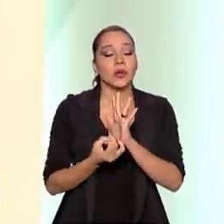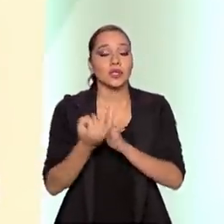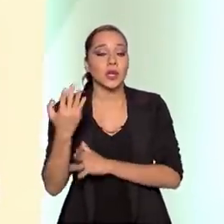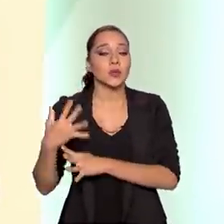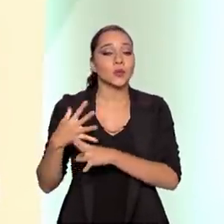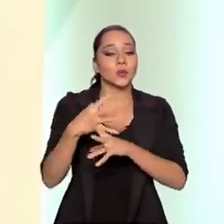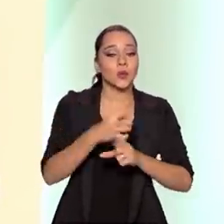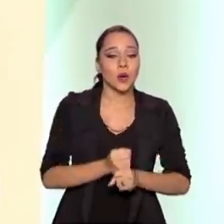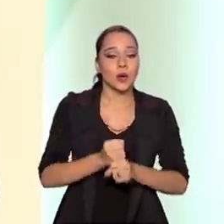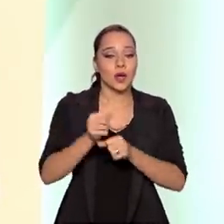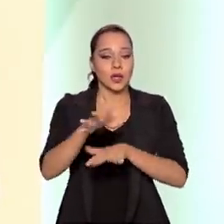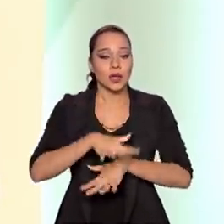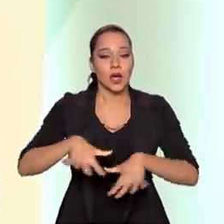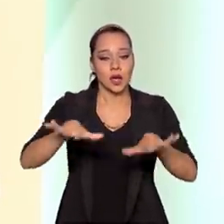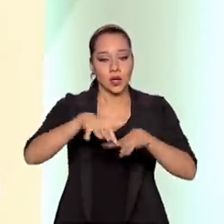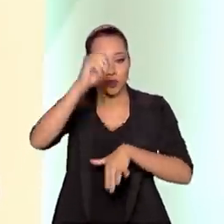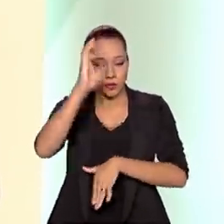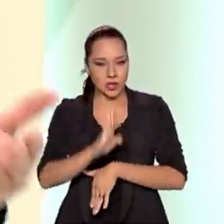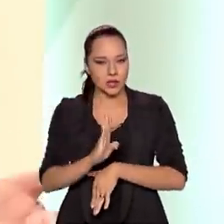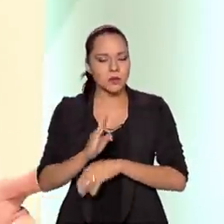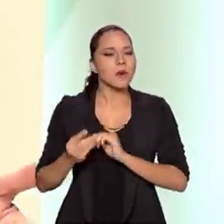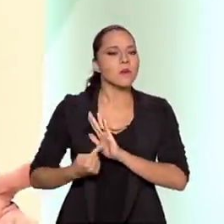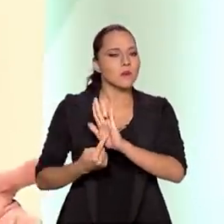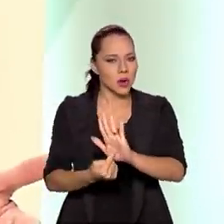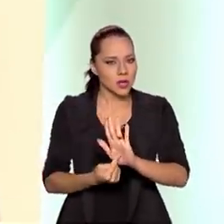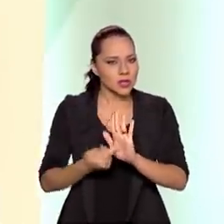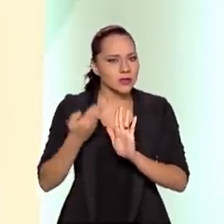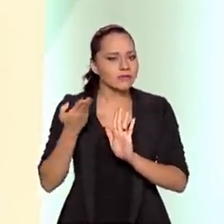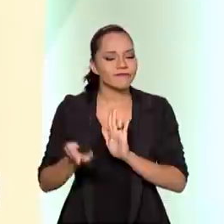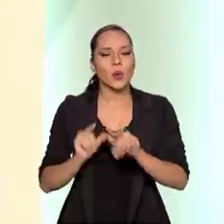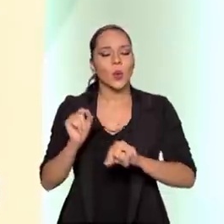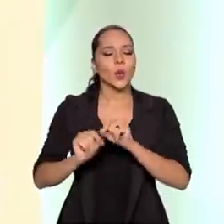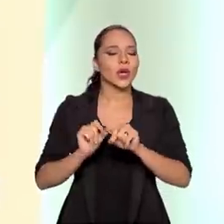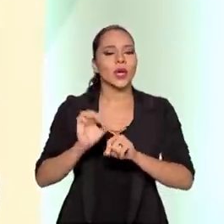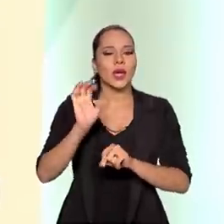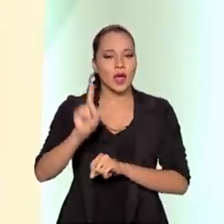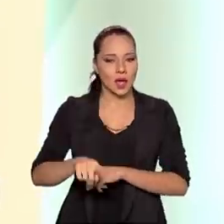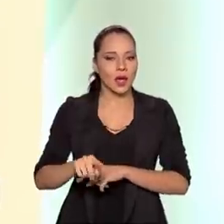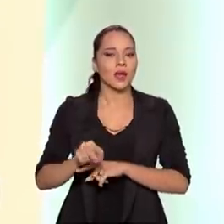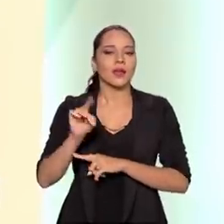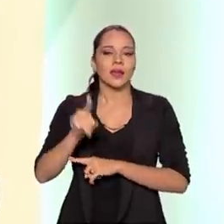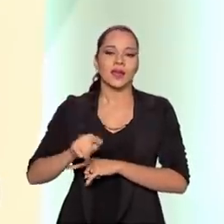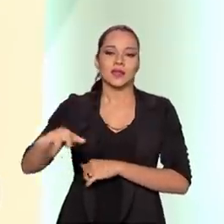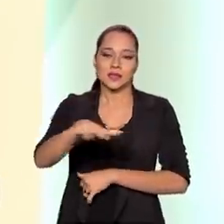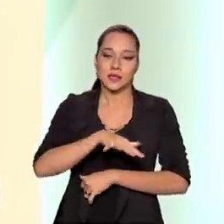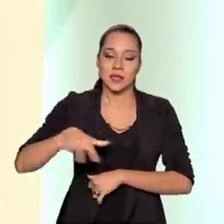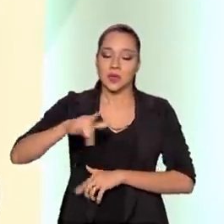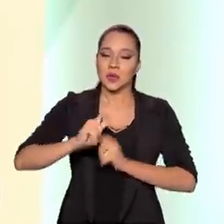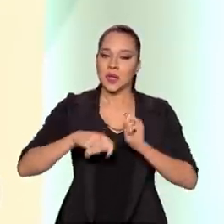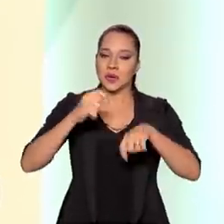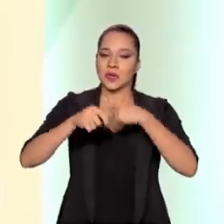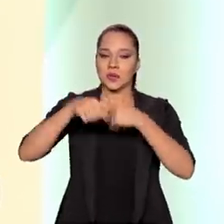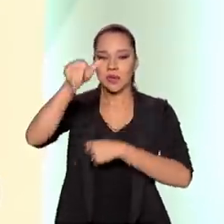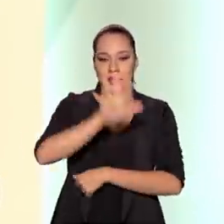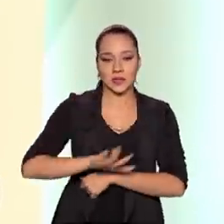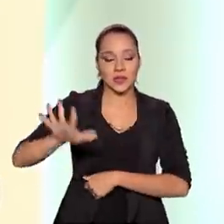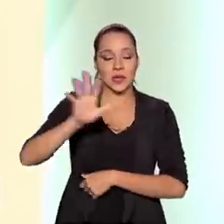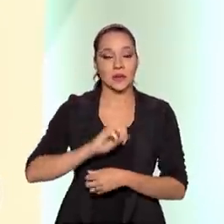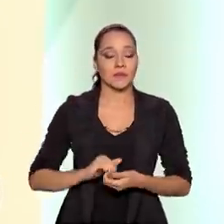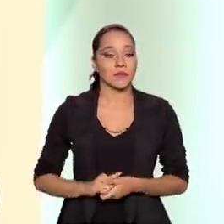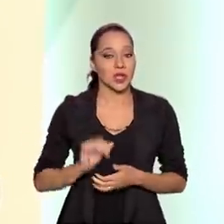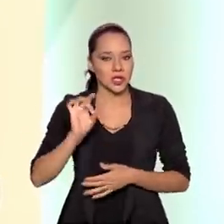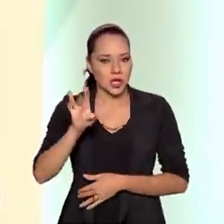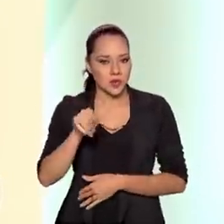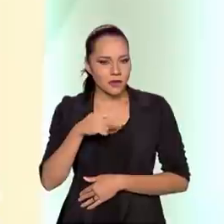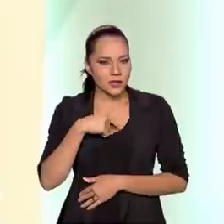balança comercial brasileira demonstra exatamente o que representa esse setor da economia nacional. Para